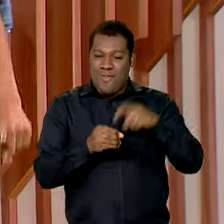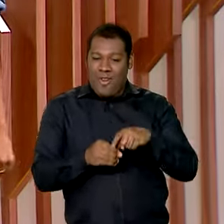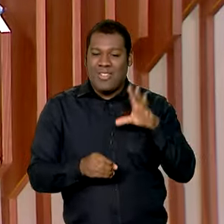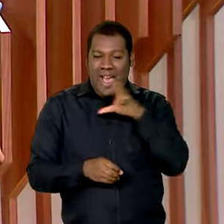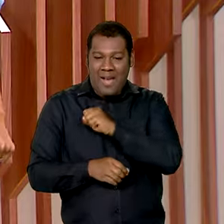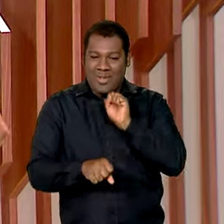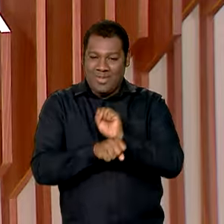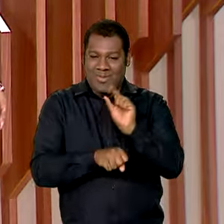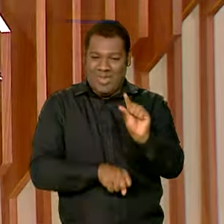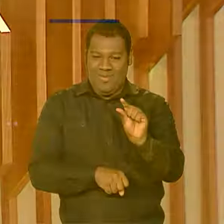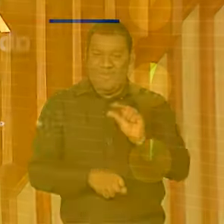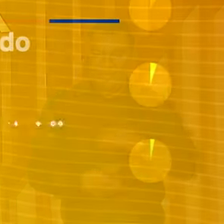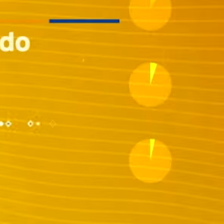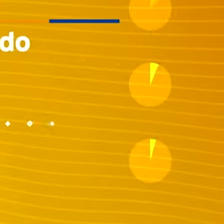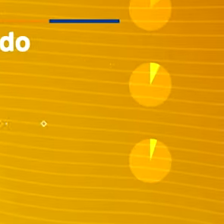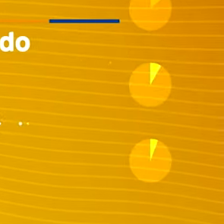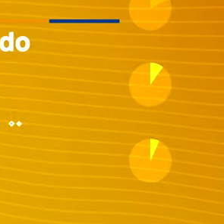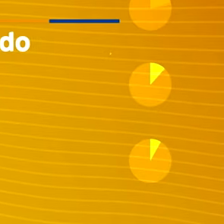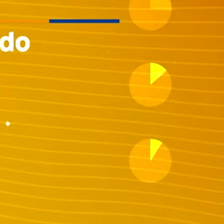instantes.